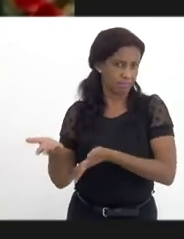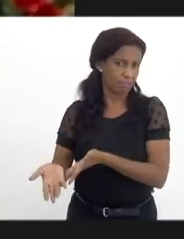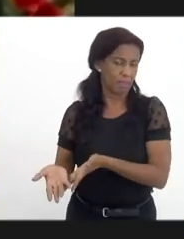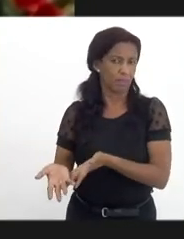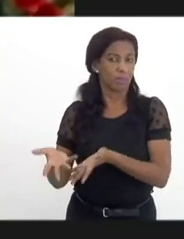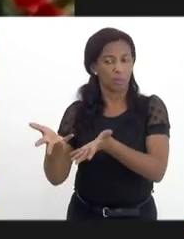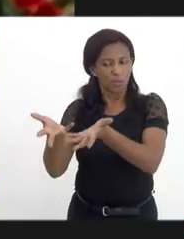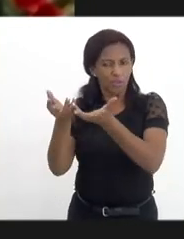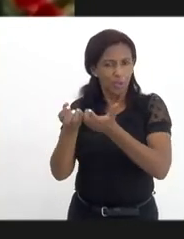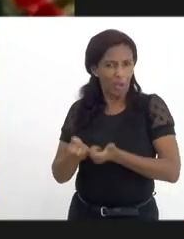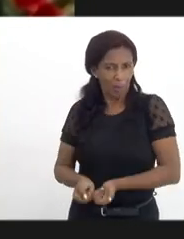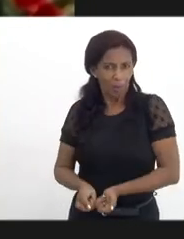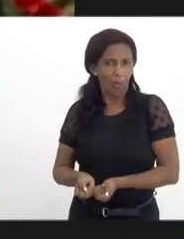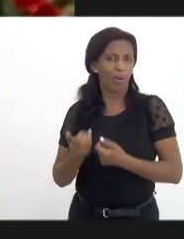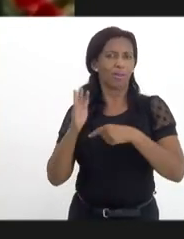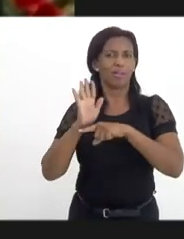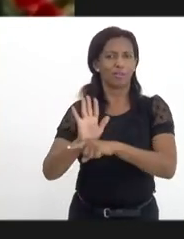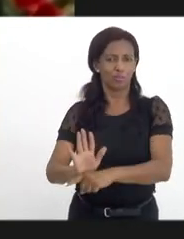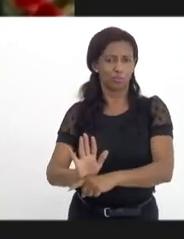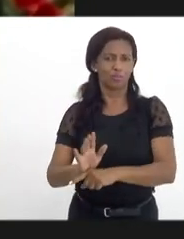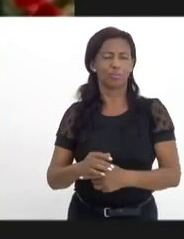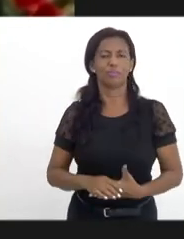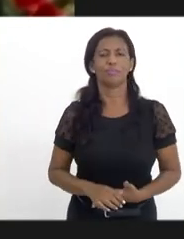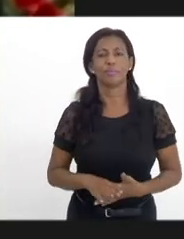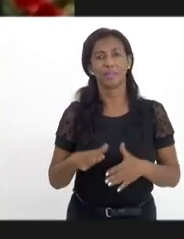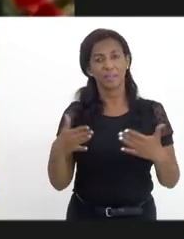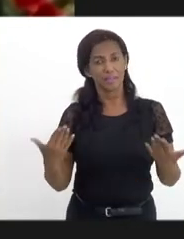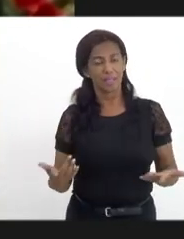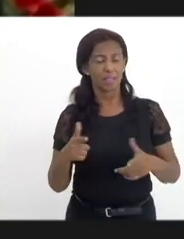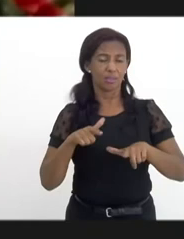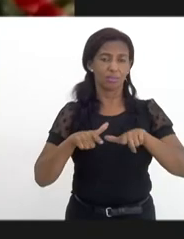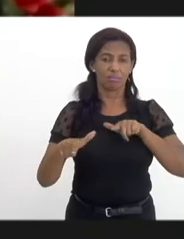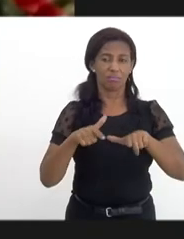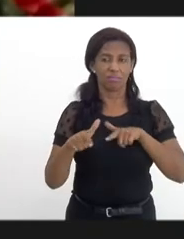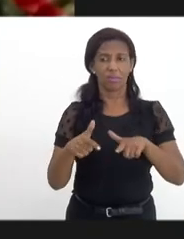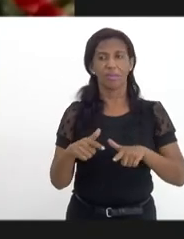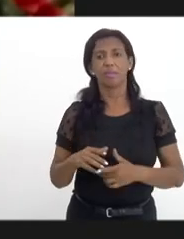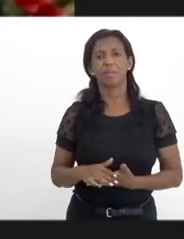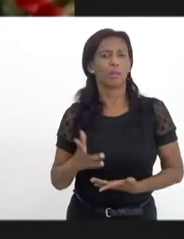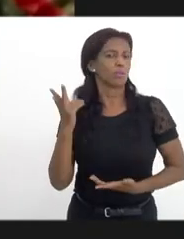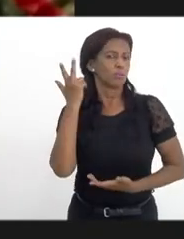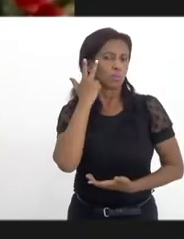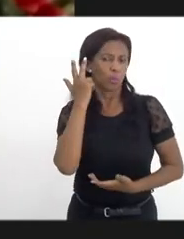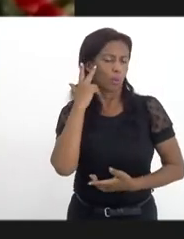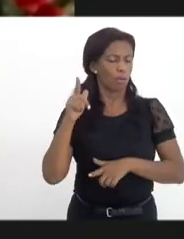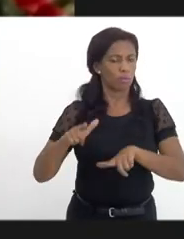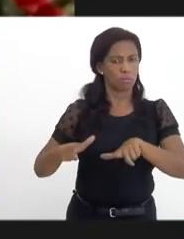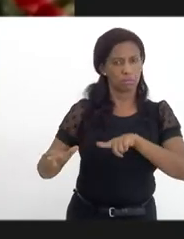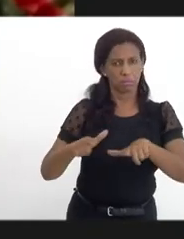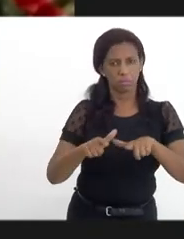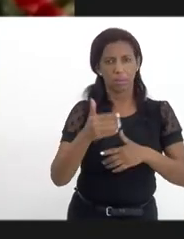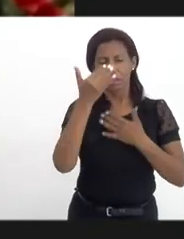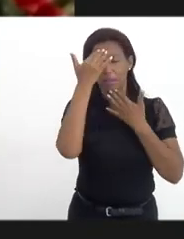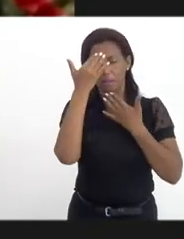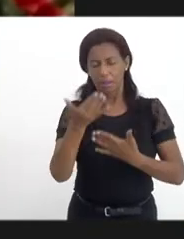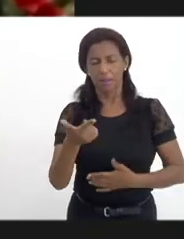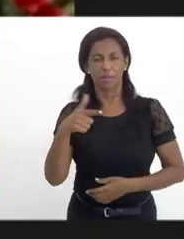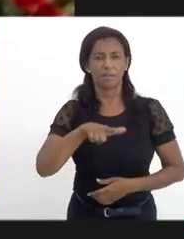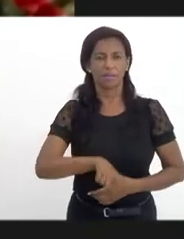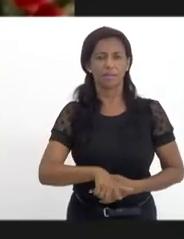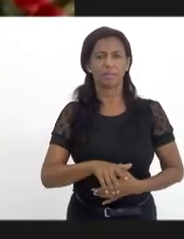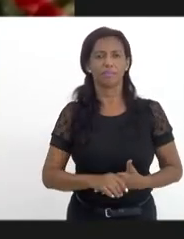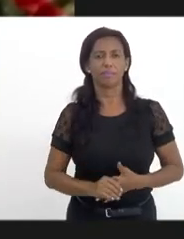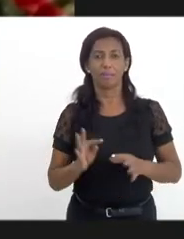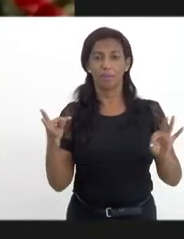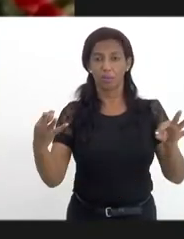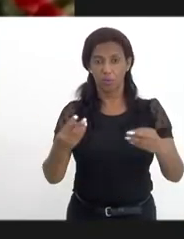acolhendo e ajudando. E é isso, o nosso serviço está funcionando. Quero agradecer mais uma vez